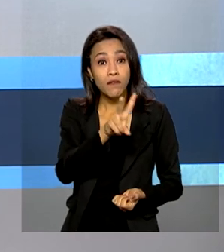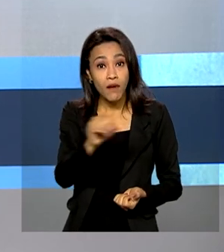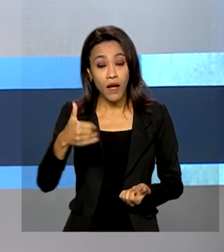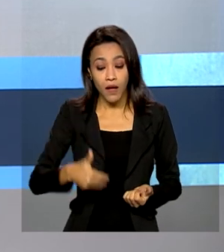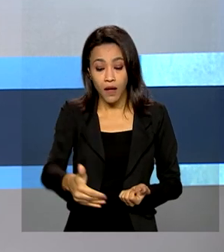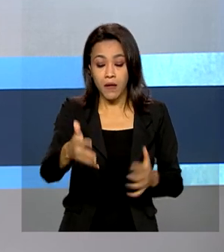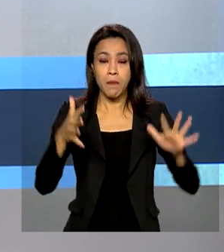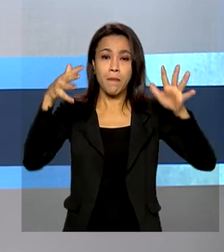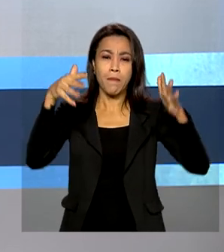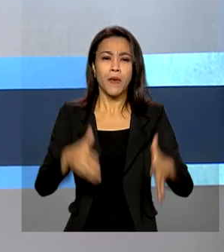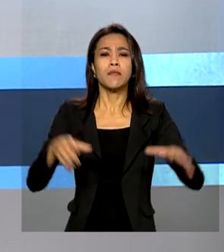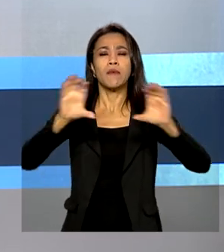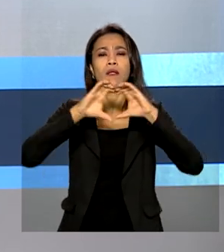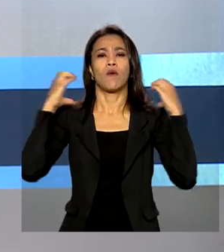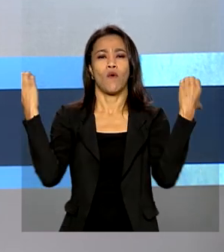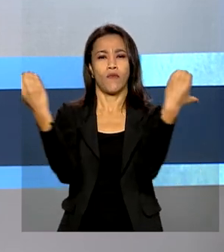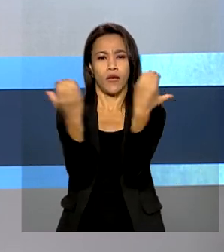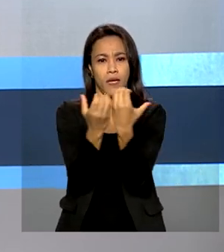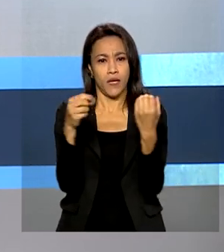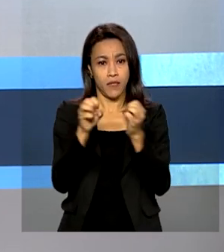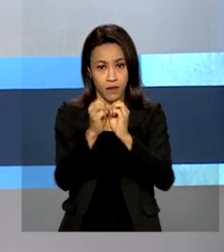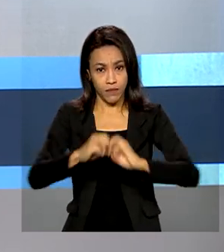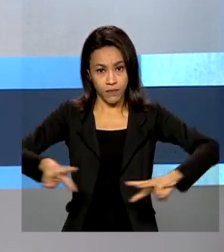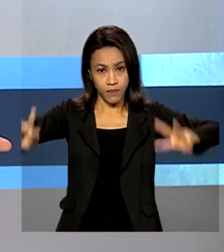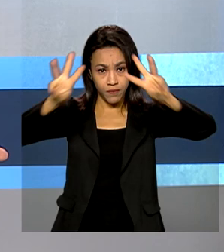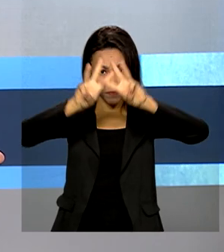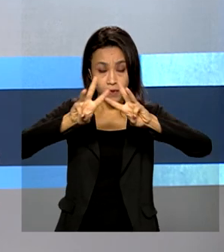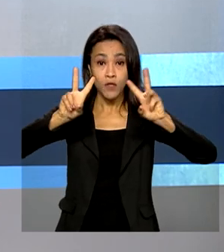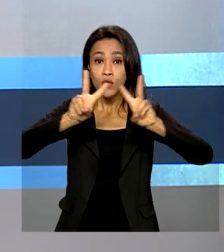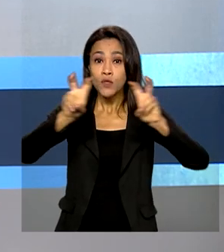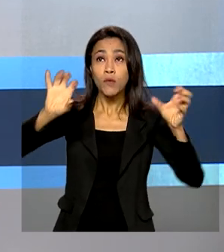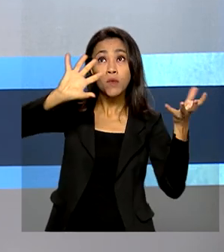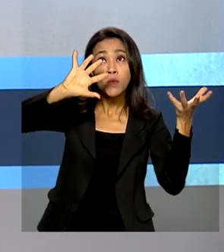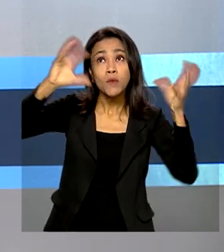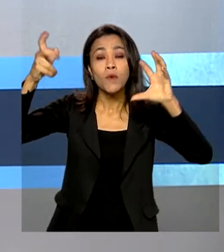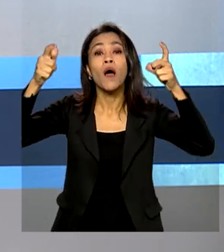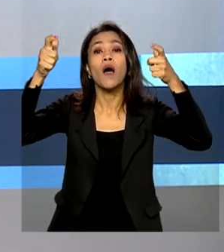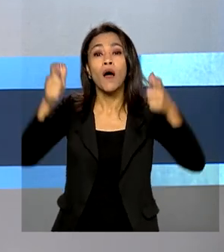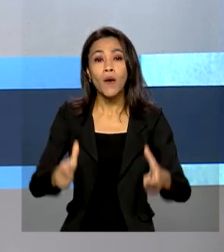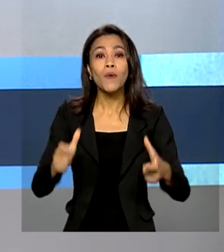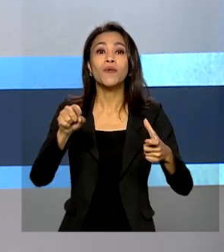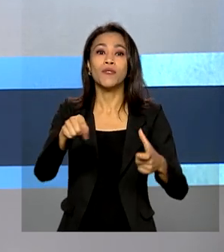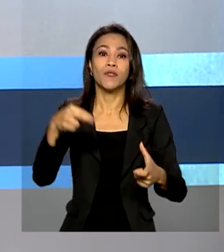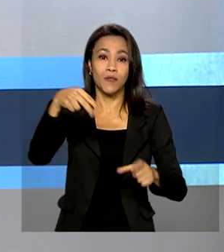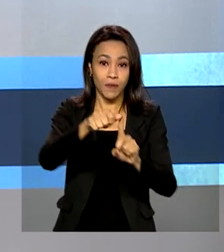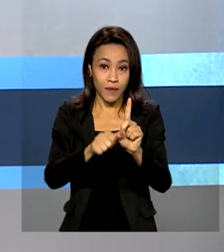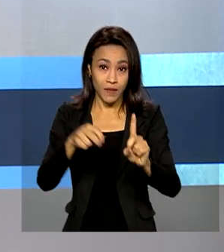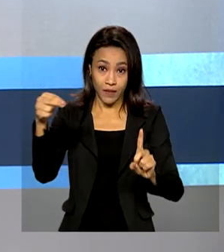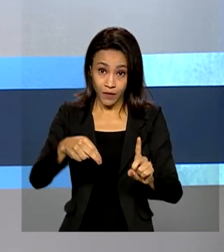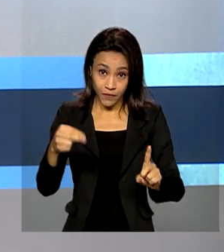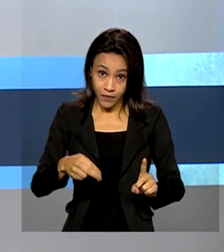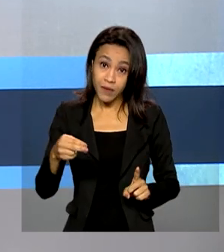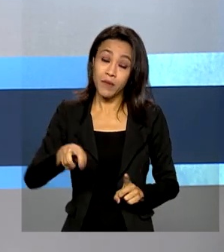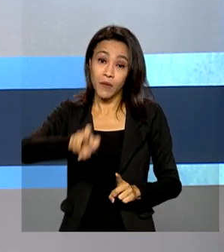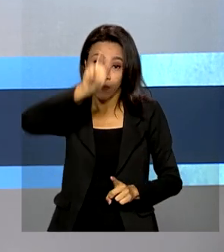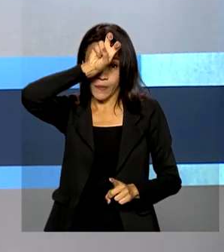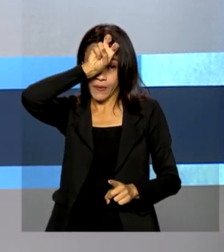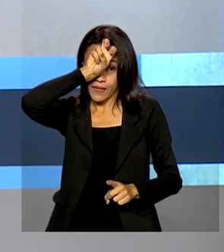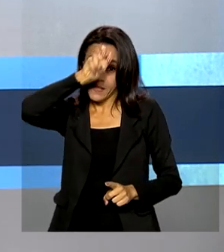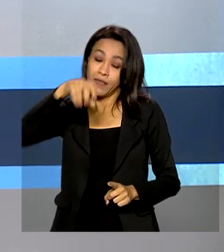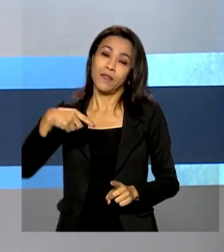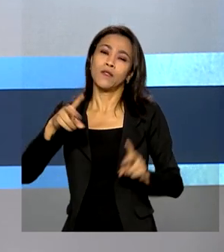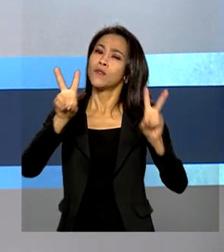Conferência das Nações Unidas sobre Mudanças Climáticas em novembro, no Egito, destacando o desenvolvimento sustentável do país.